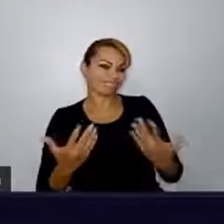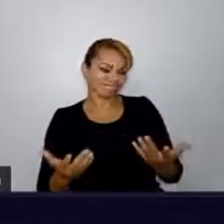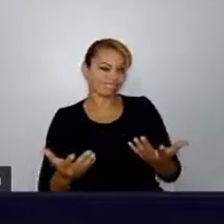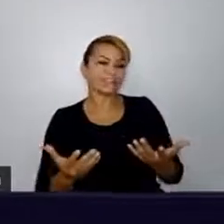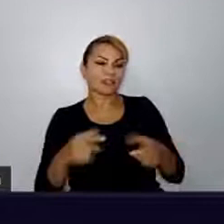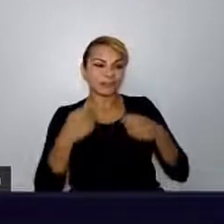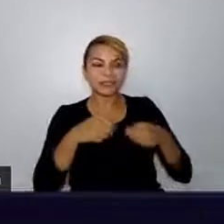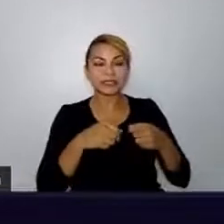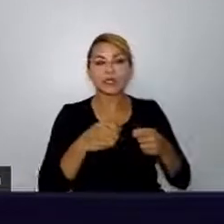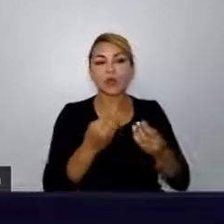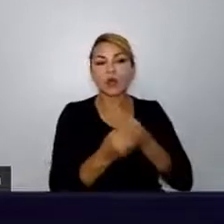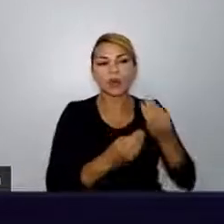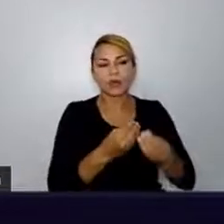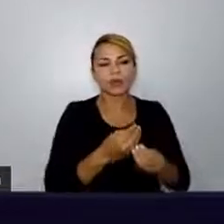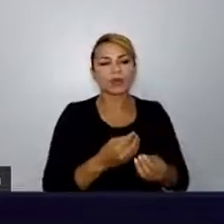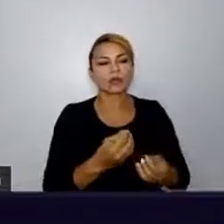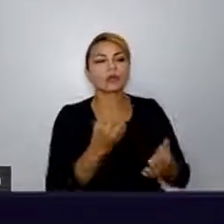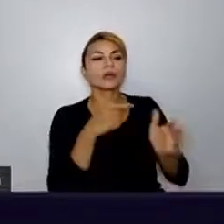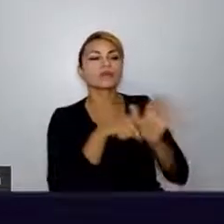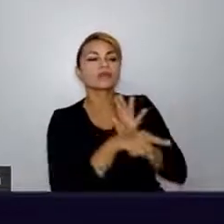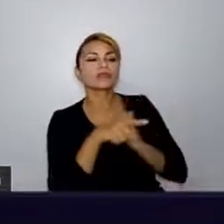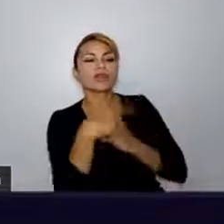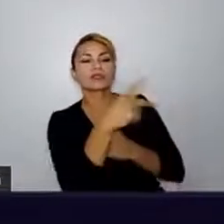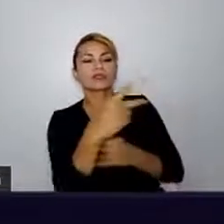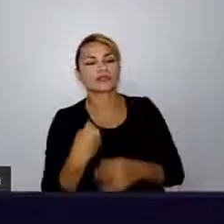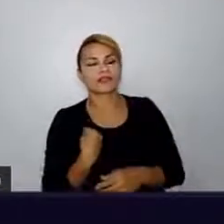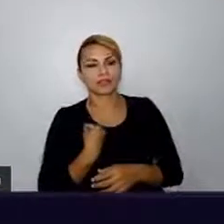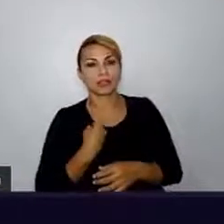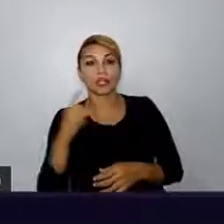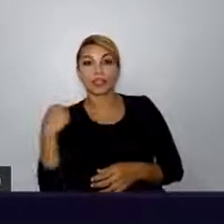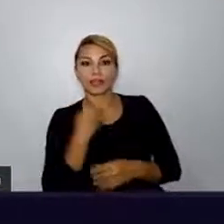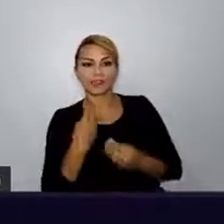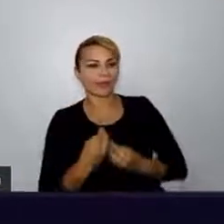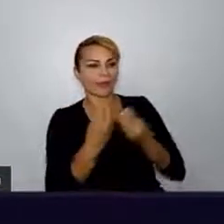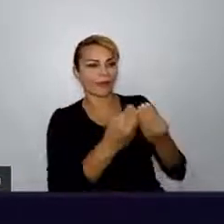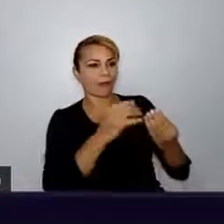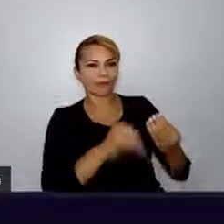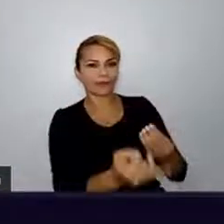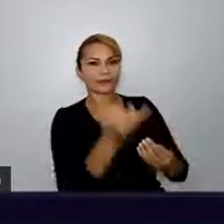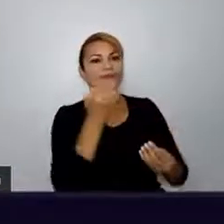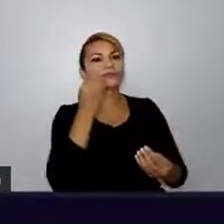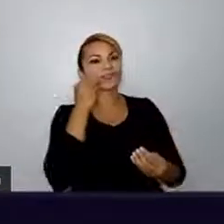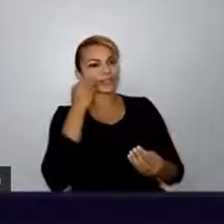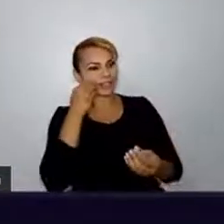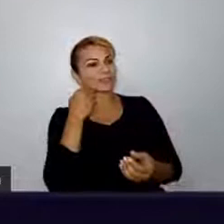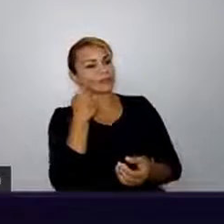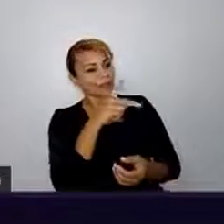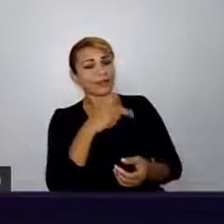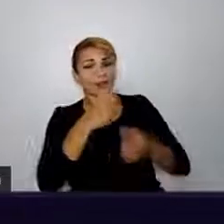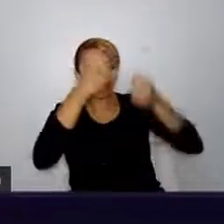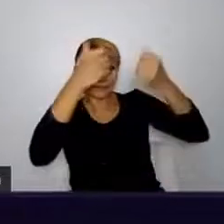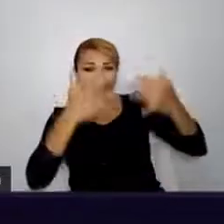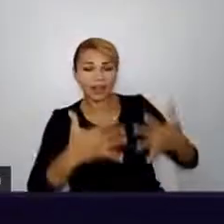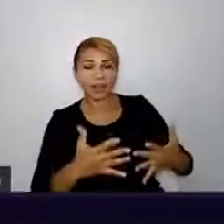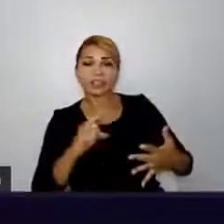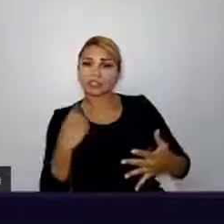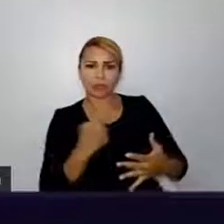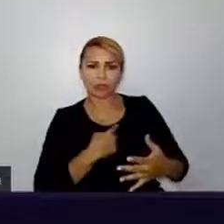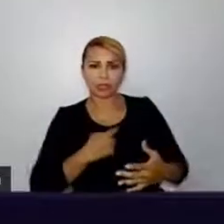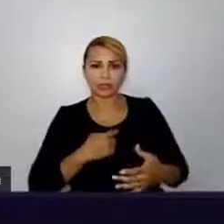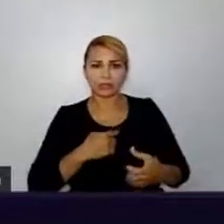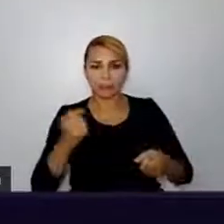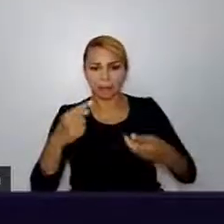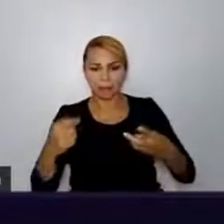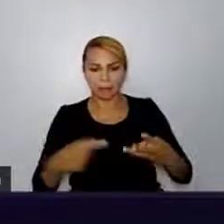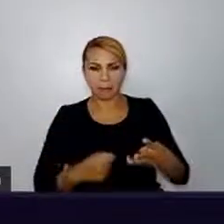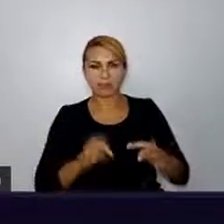falar sobre o que ela quiser falar. E tipo, a gente não é definido pelo nosso trabalho. E a pessoa tem escolha quando